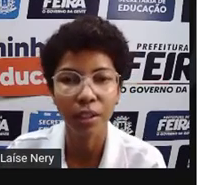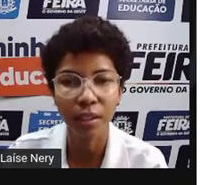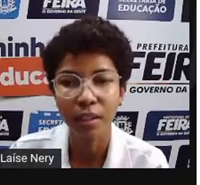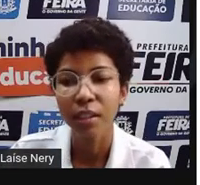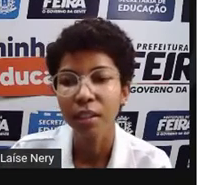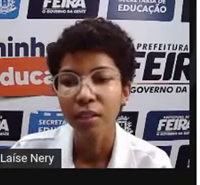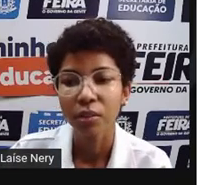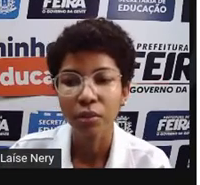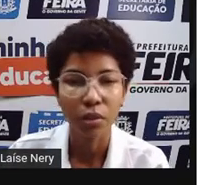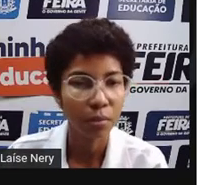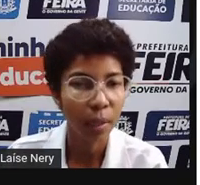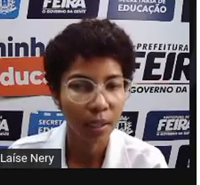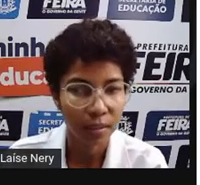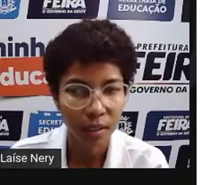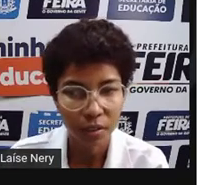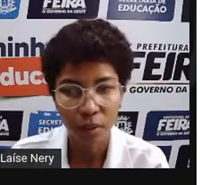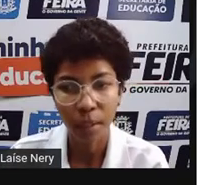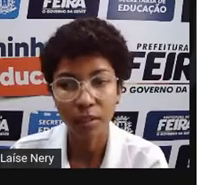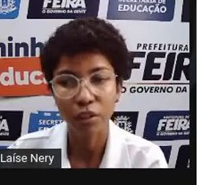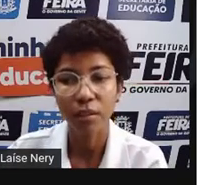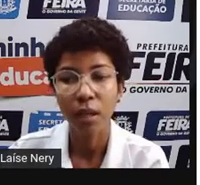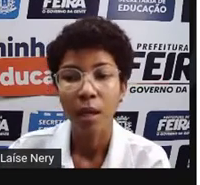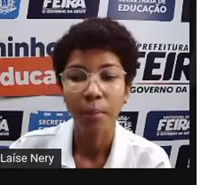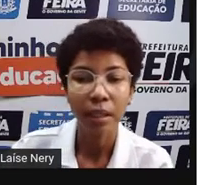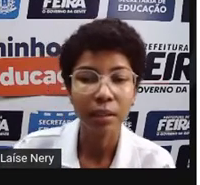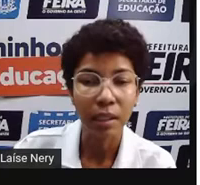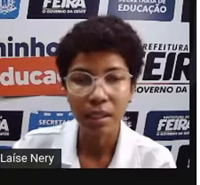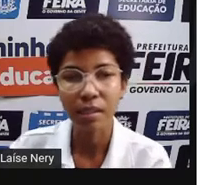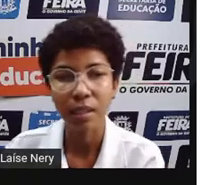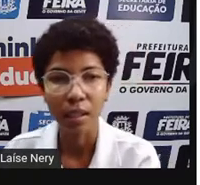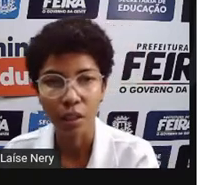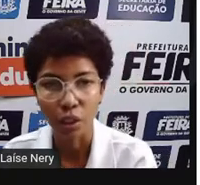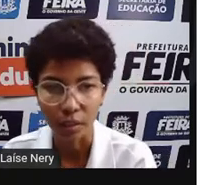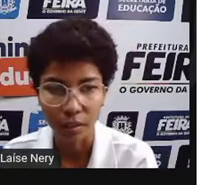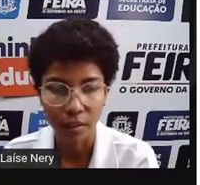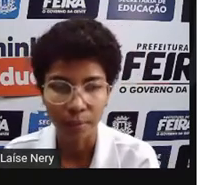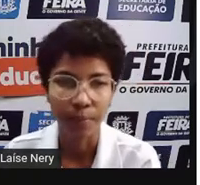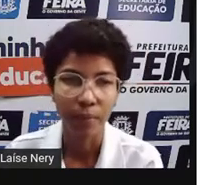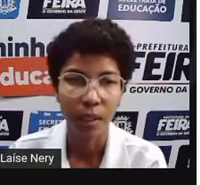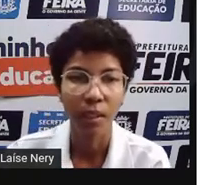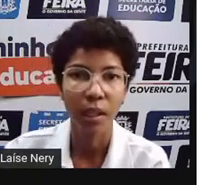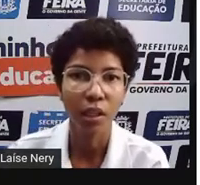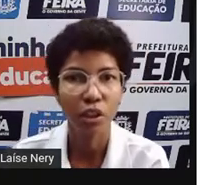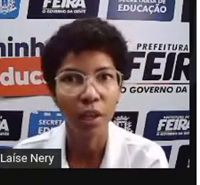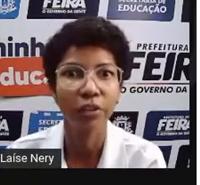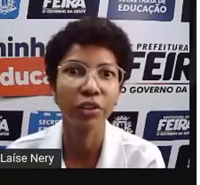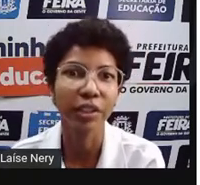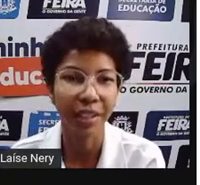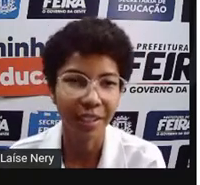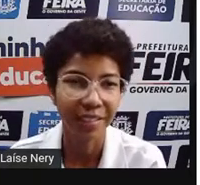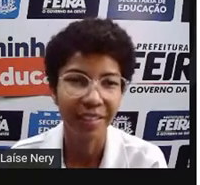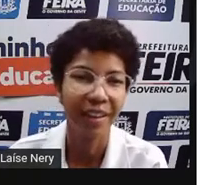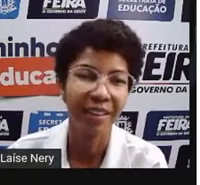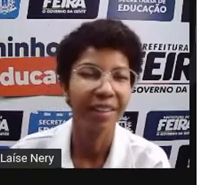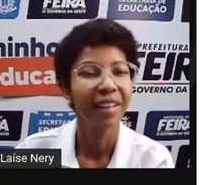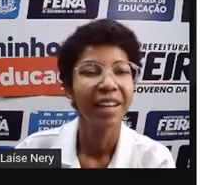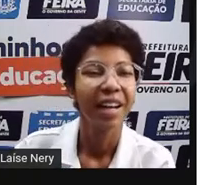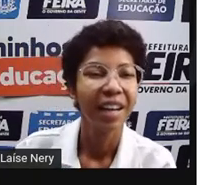energia no nosso país, chamada de matriz energética. Energética.